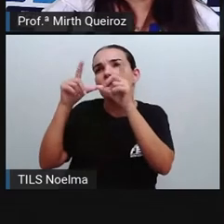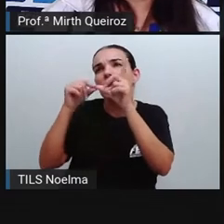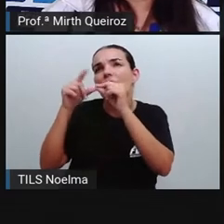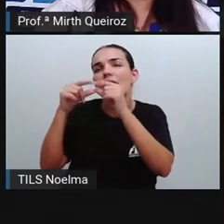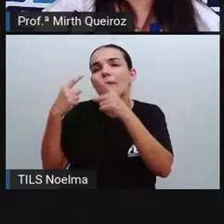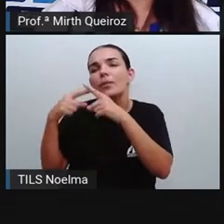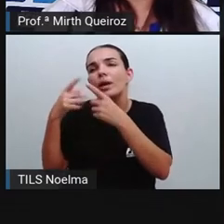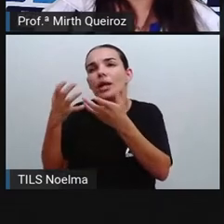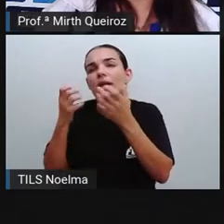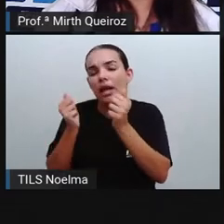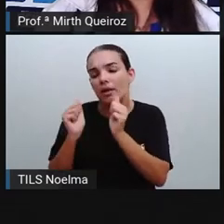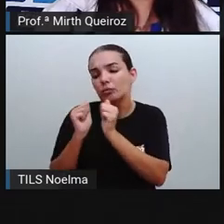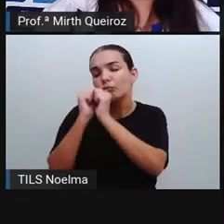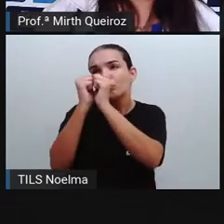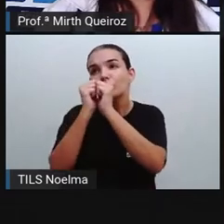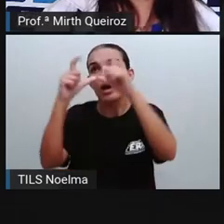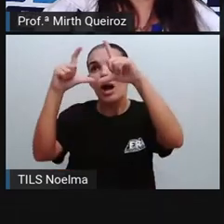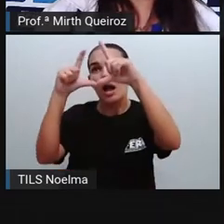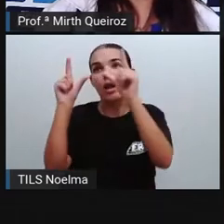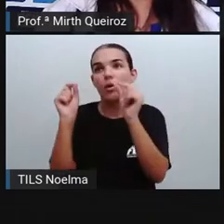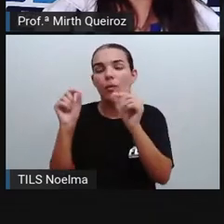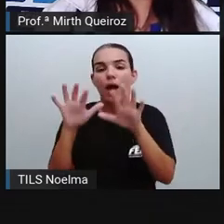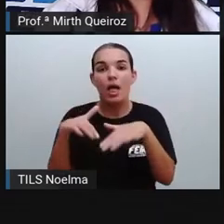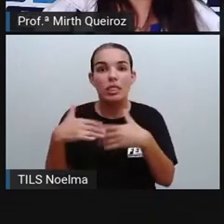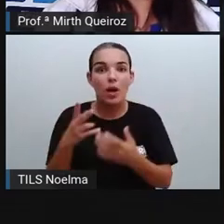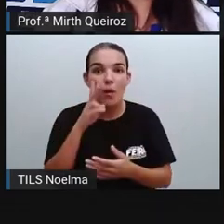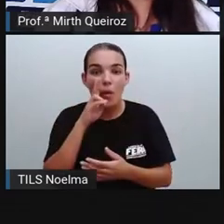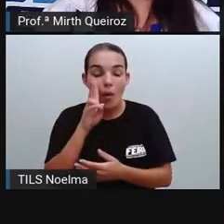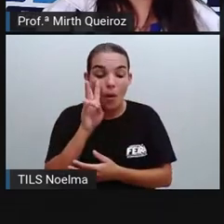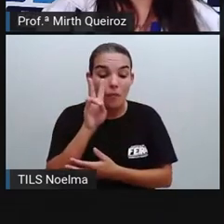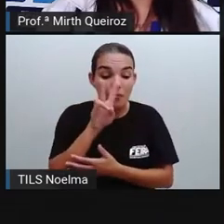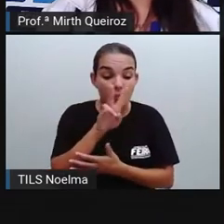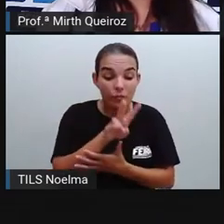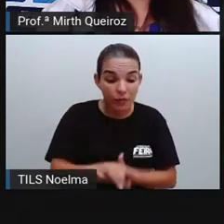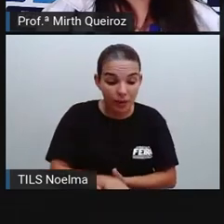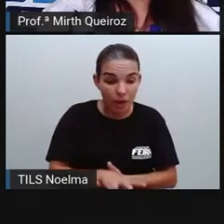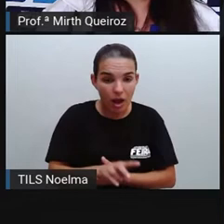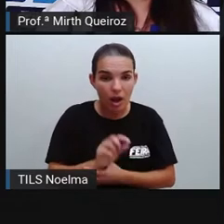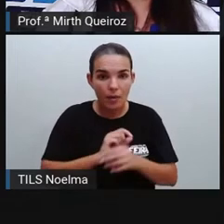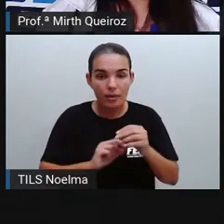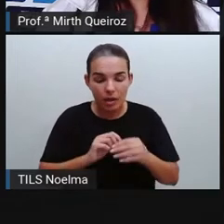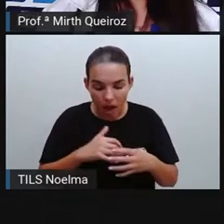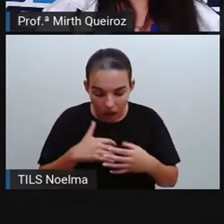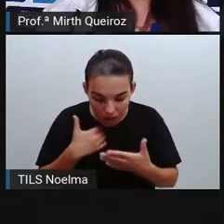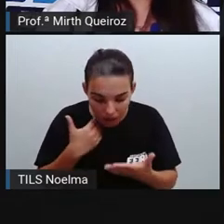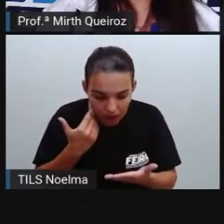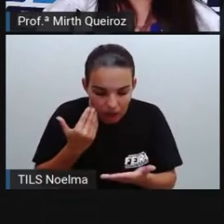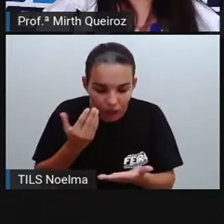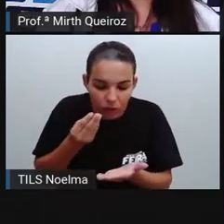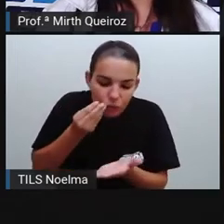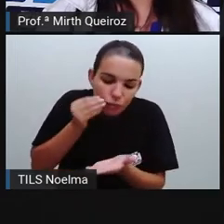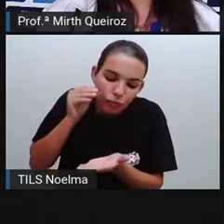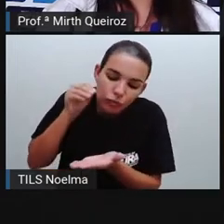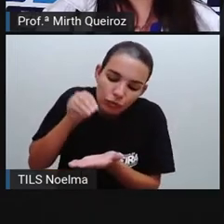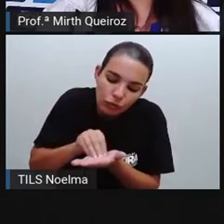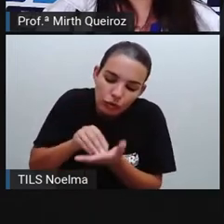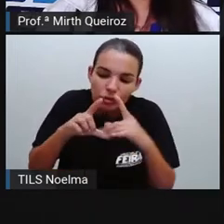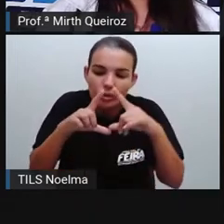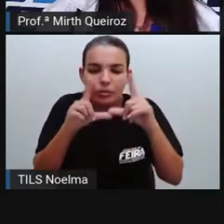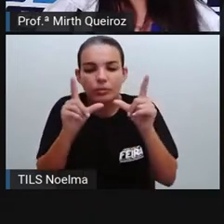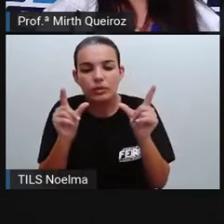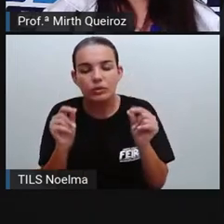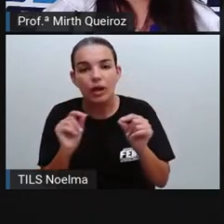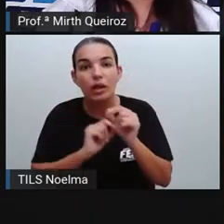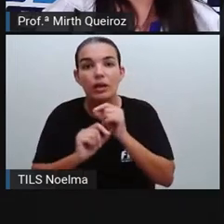um dia, quando ela estava sentada na beira do rio, ela viu o reflexo da lua e se inclinou para beijar a lua. E assim ela